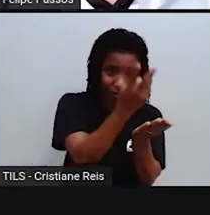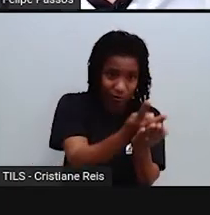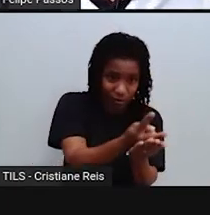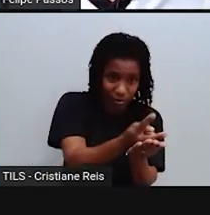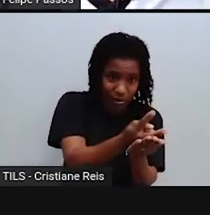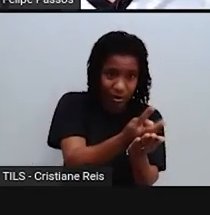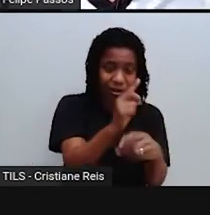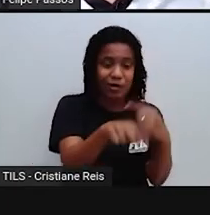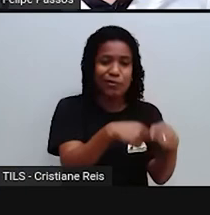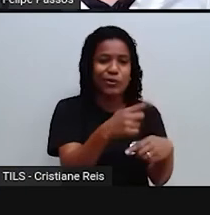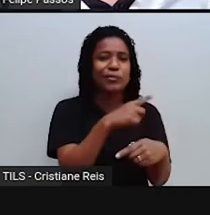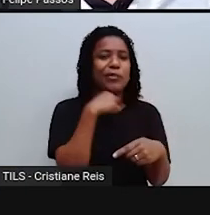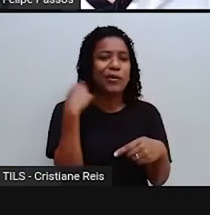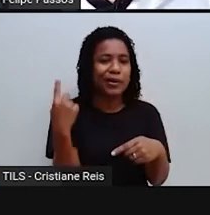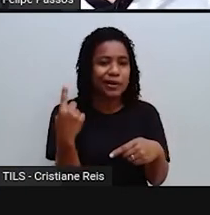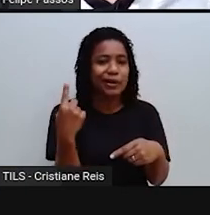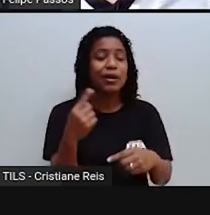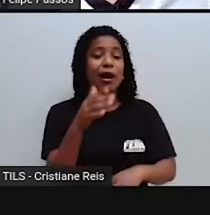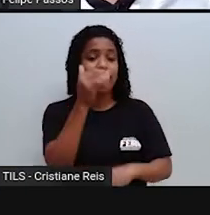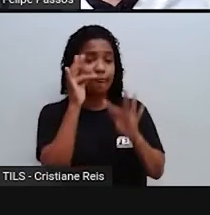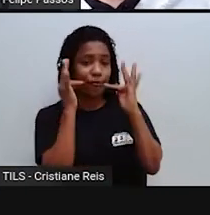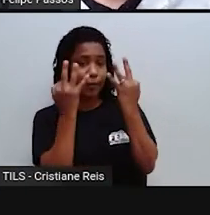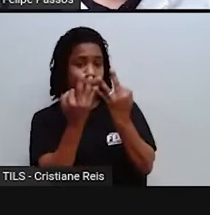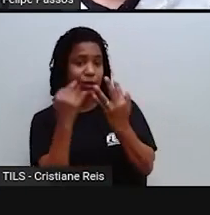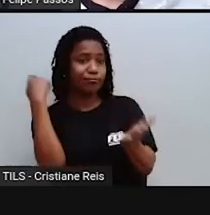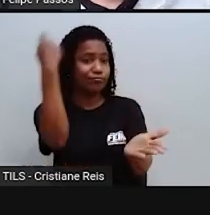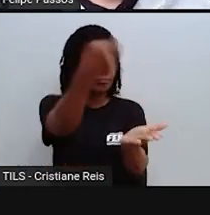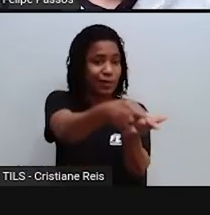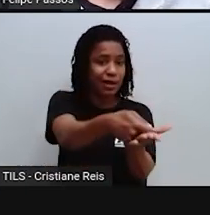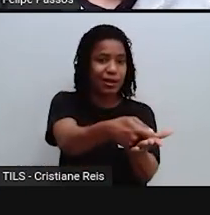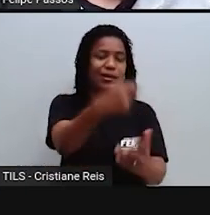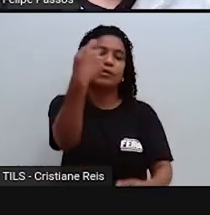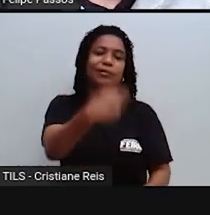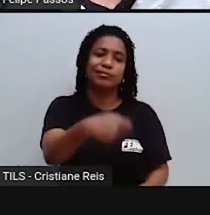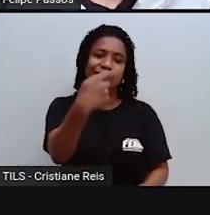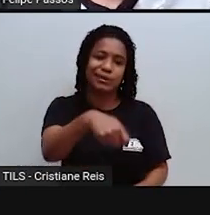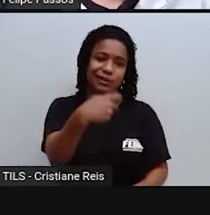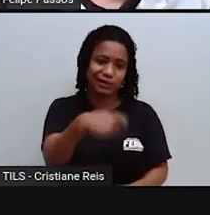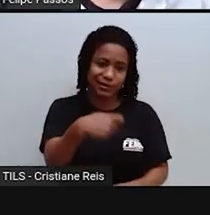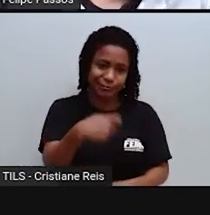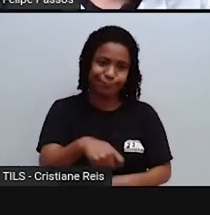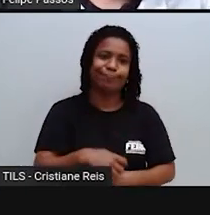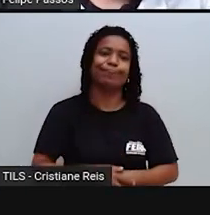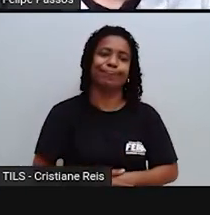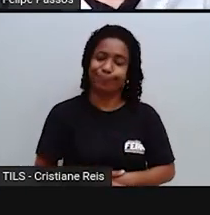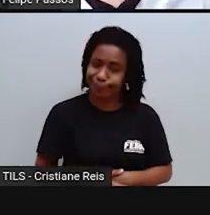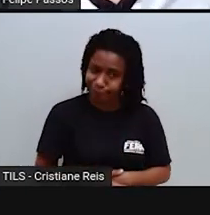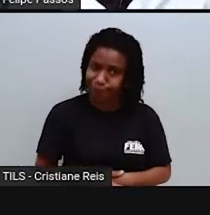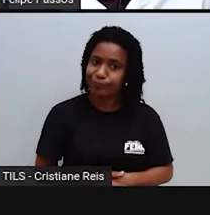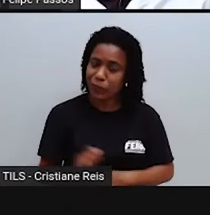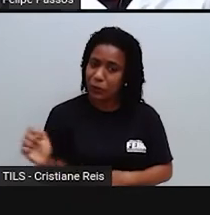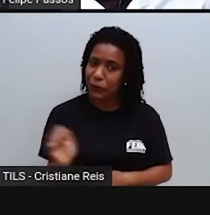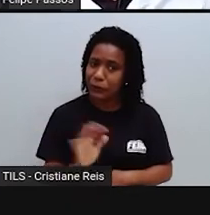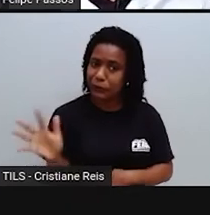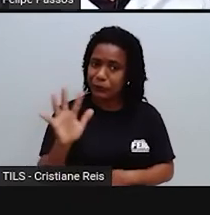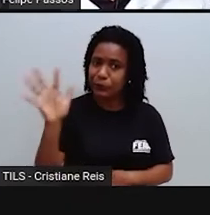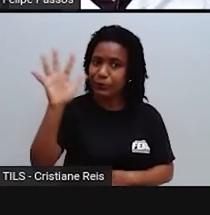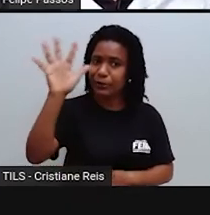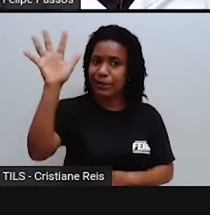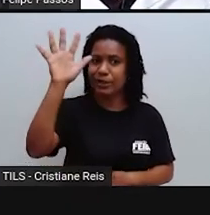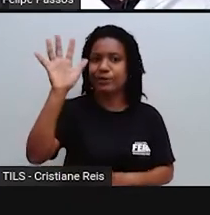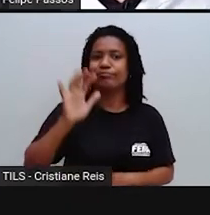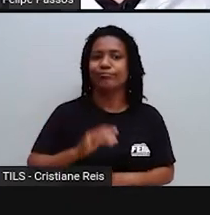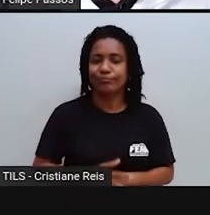Então, assim, as pessoas realmente não vão para o hospital tão facilmente porque elas não querem deixar essa dívida aí para depois. Então, olha só os tópicos que eu